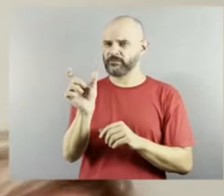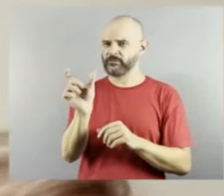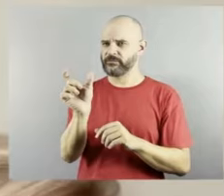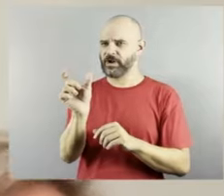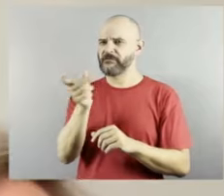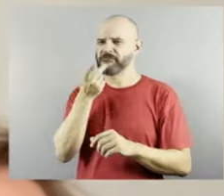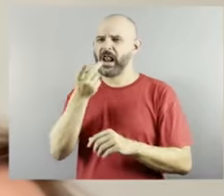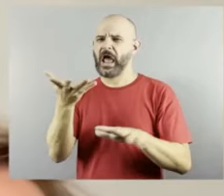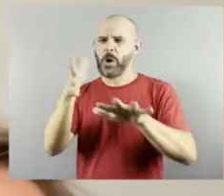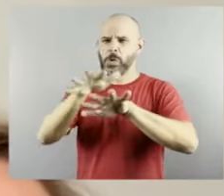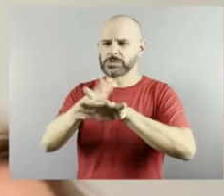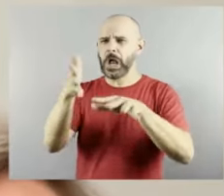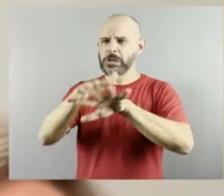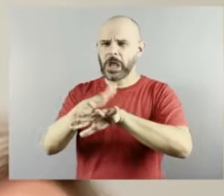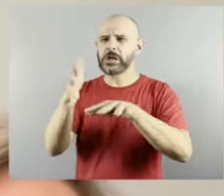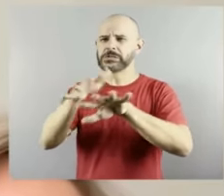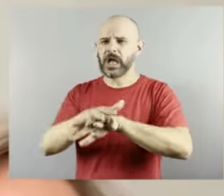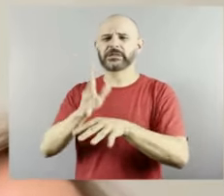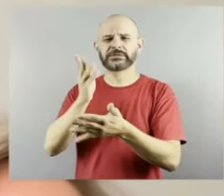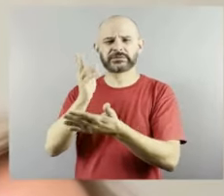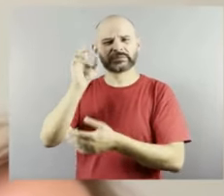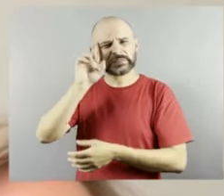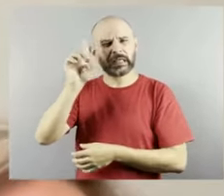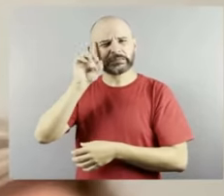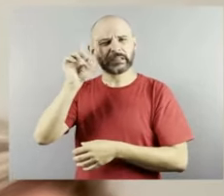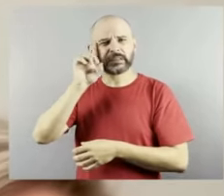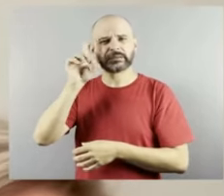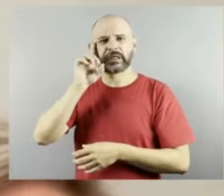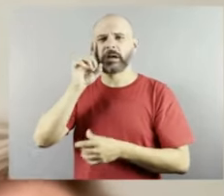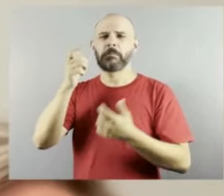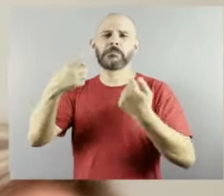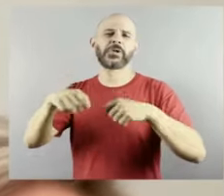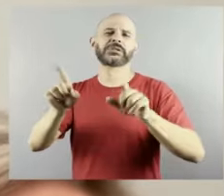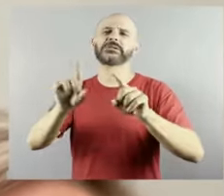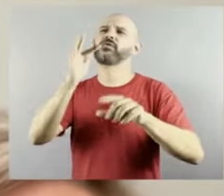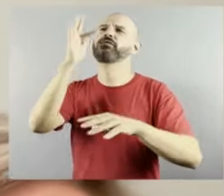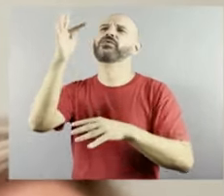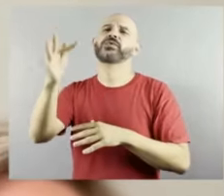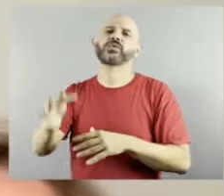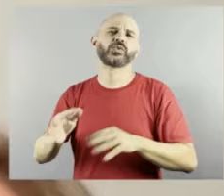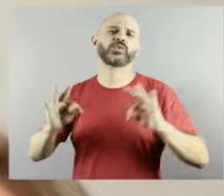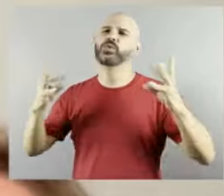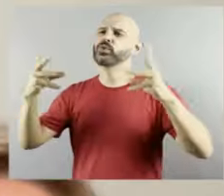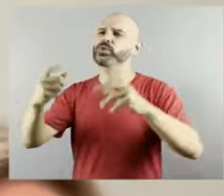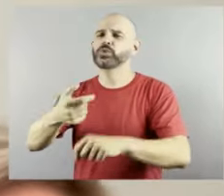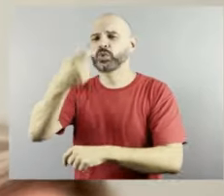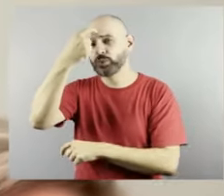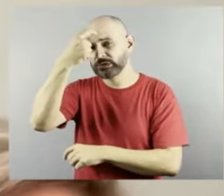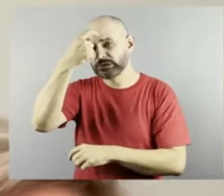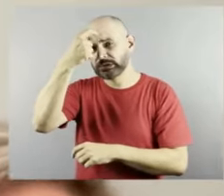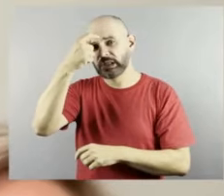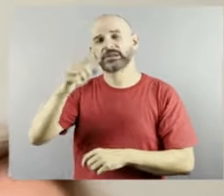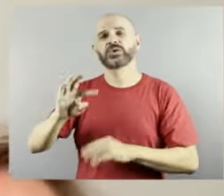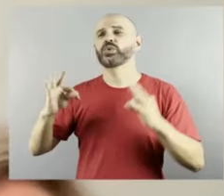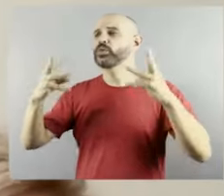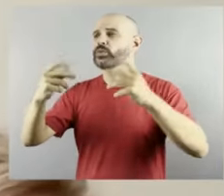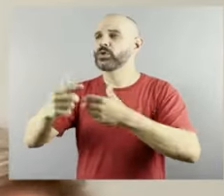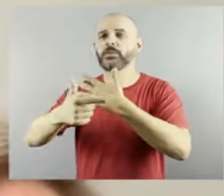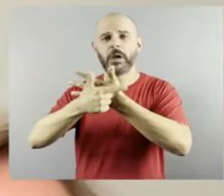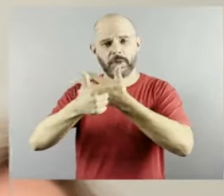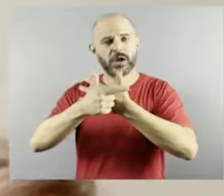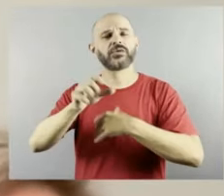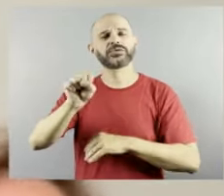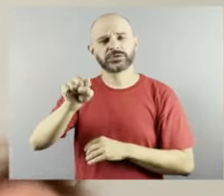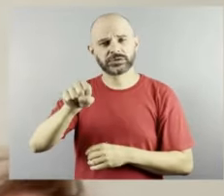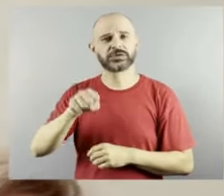diversidade mas tá aí ainda então todo mundo tem um papel sim se no seu trabalho não tem você vai lá perguntar pro RH se na sua escola